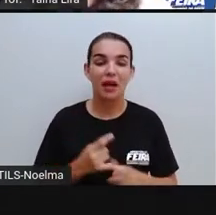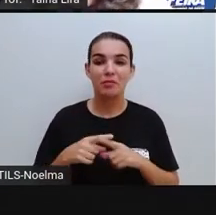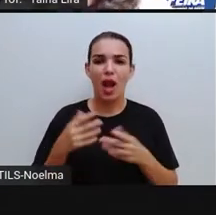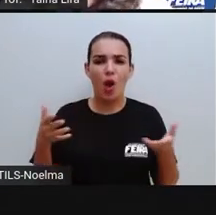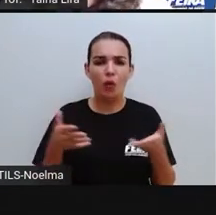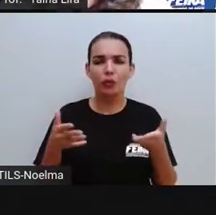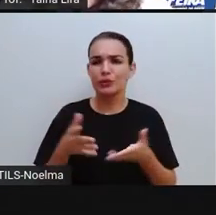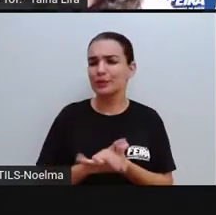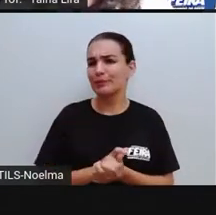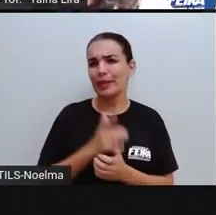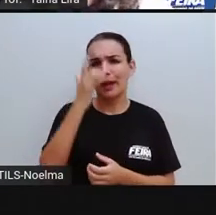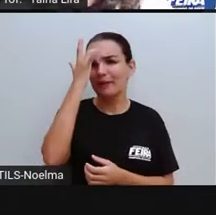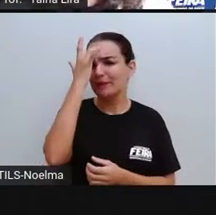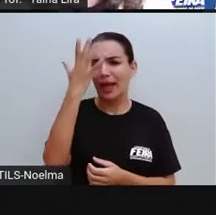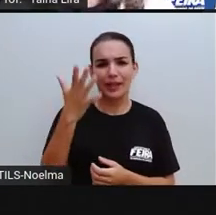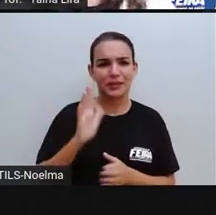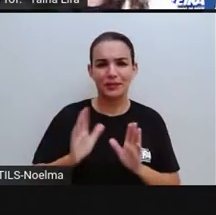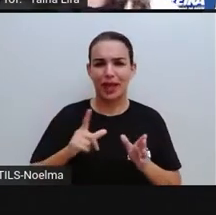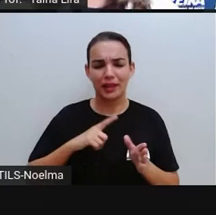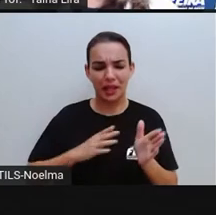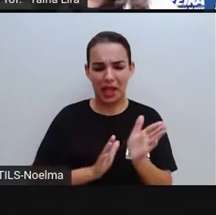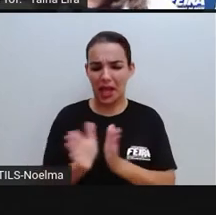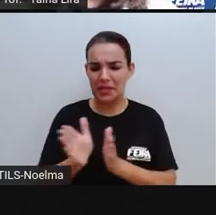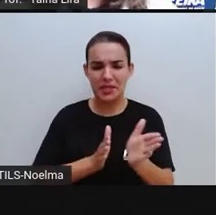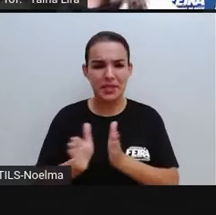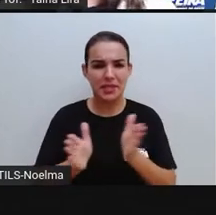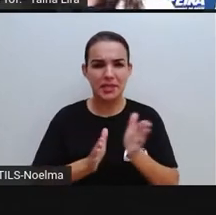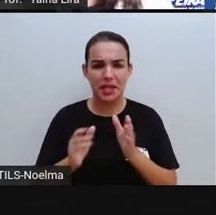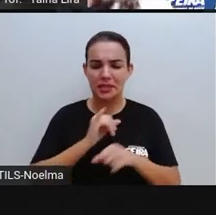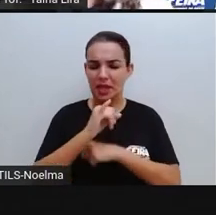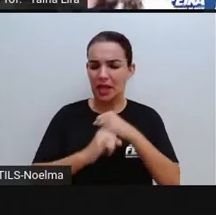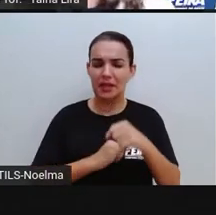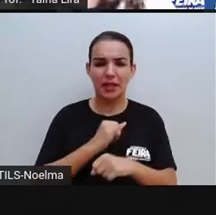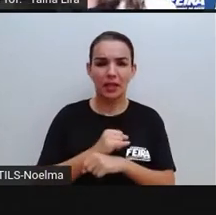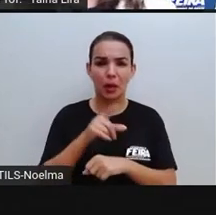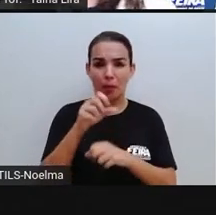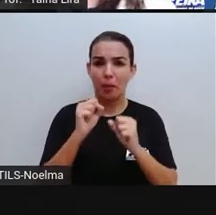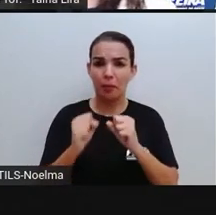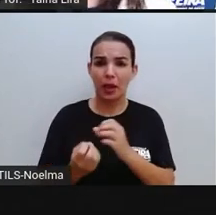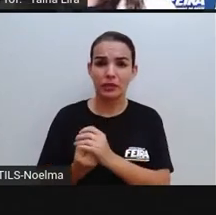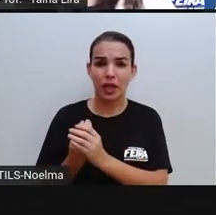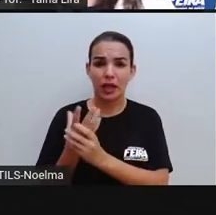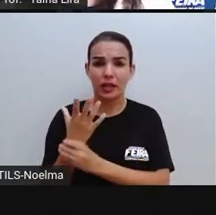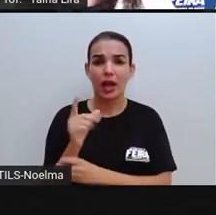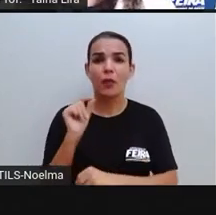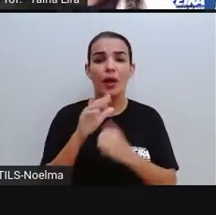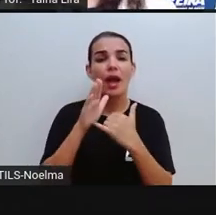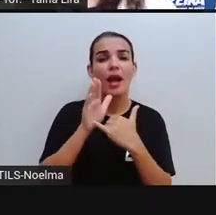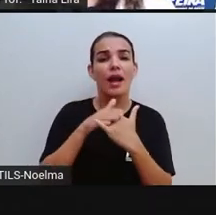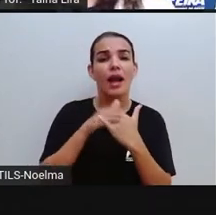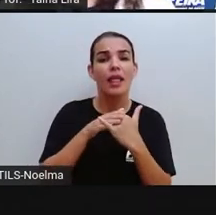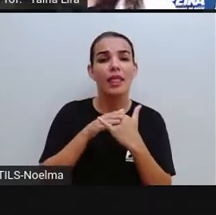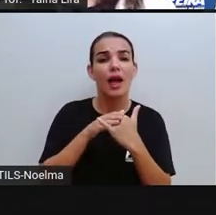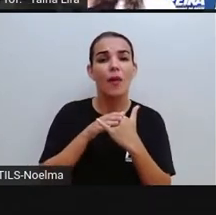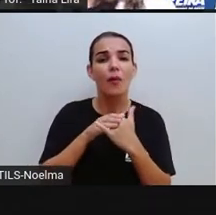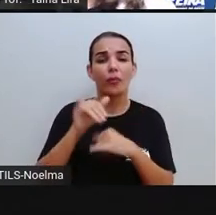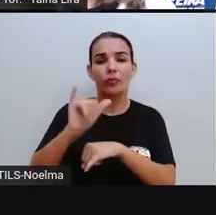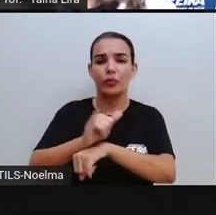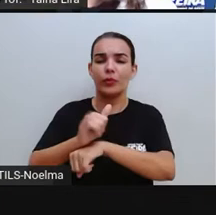dia, qualquer pessoa que tem aí uma conta pode criar, né, um canal no YouTube e